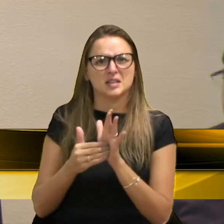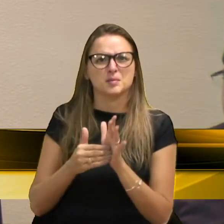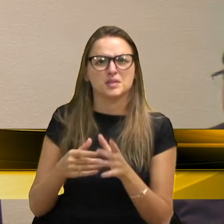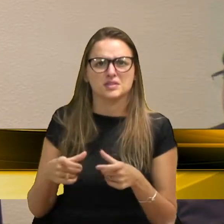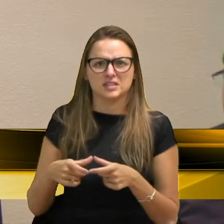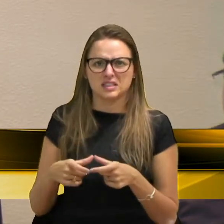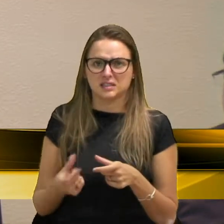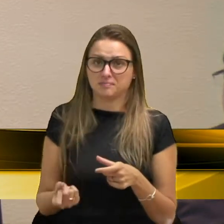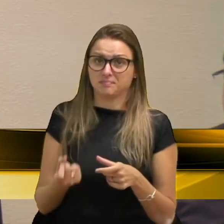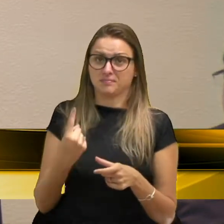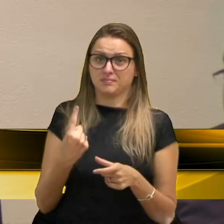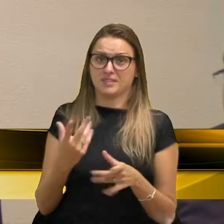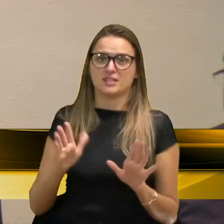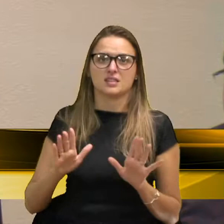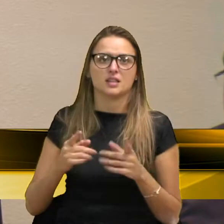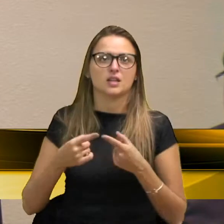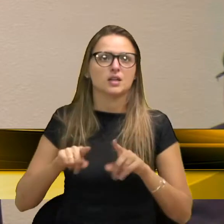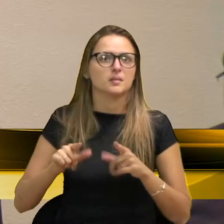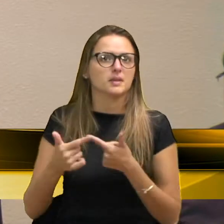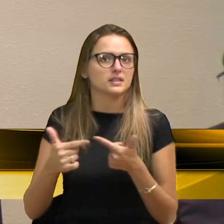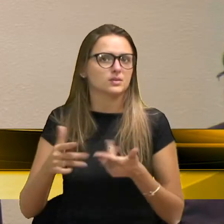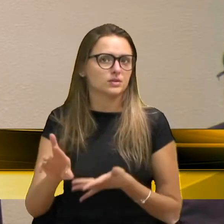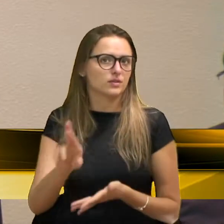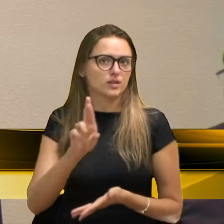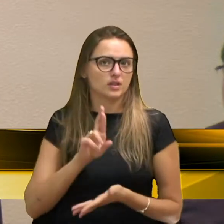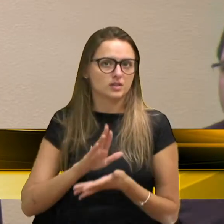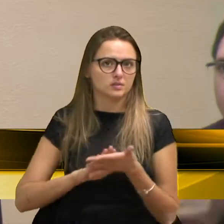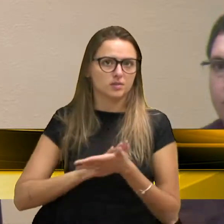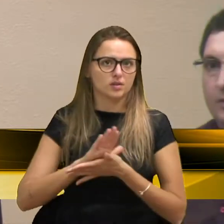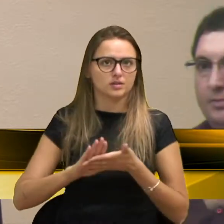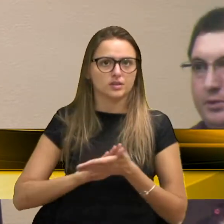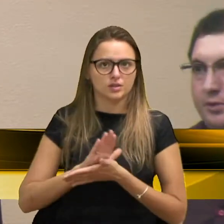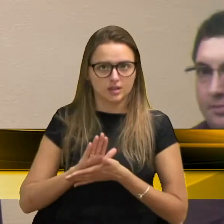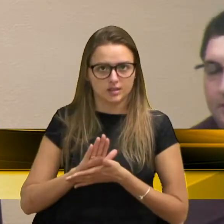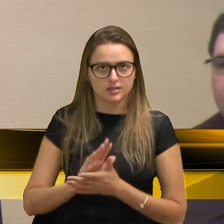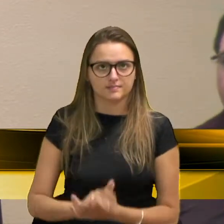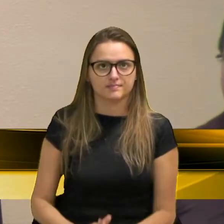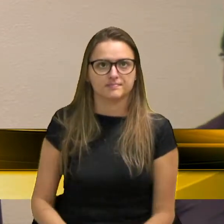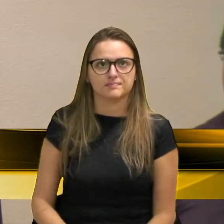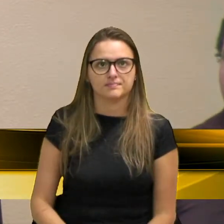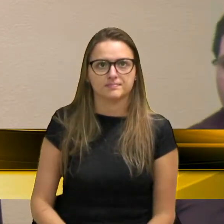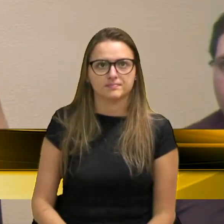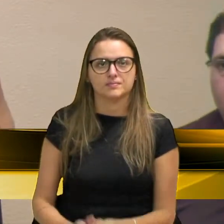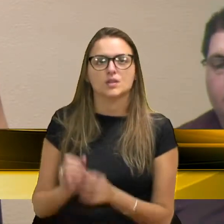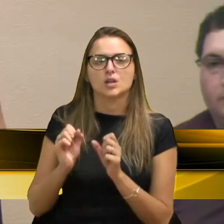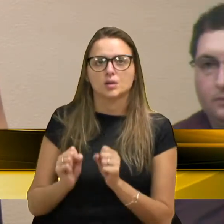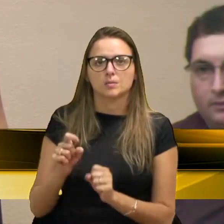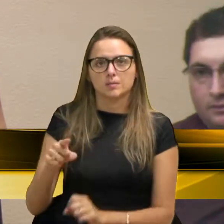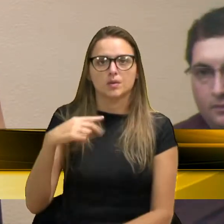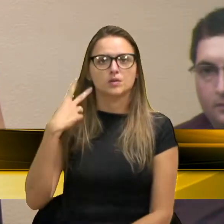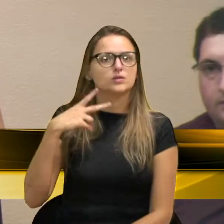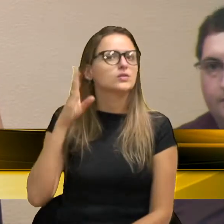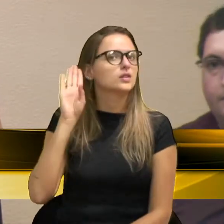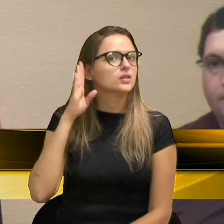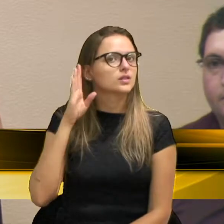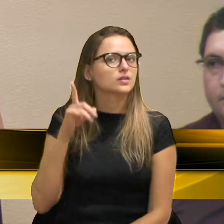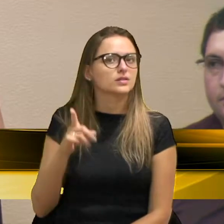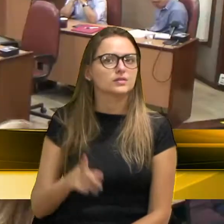estranho, mas não houve nada nesse sentido, talvez vocês possam esclarecer, pois não, vereador Tomé.